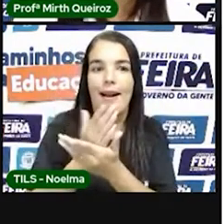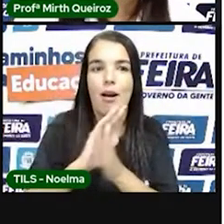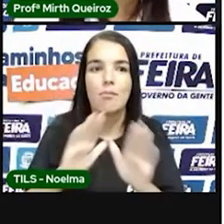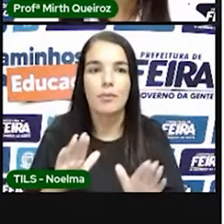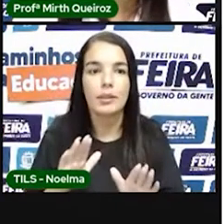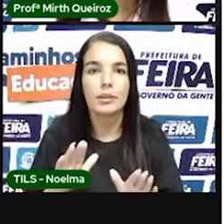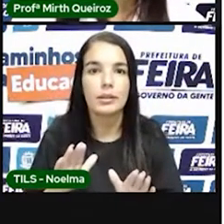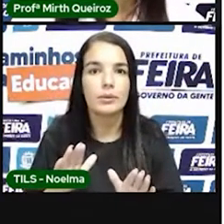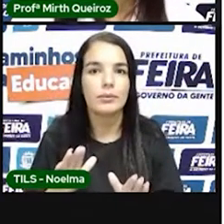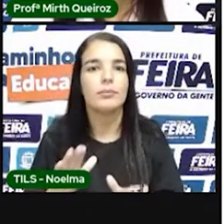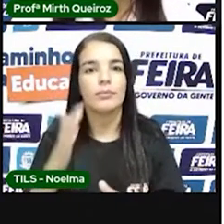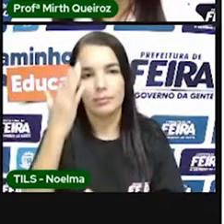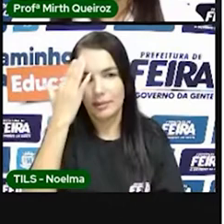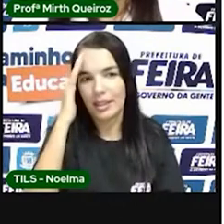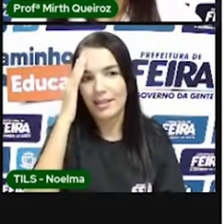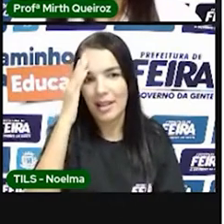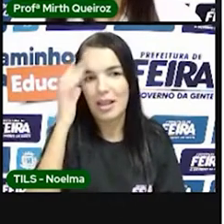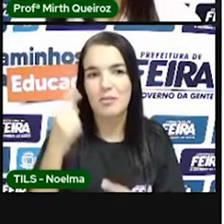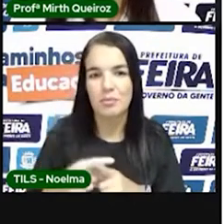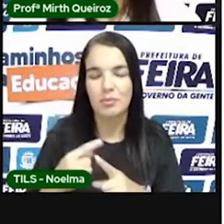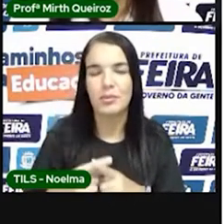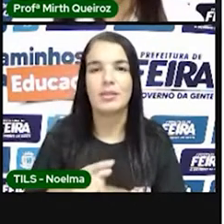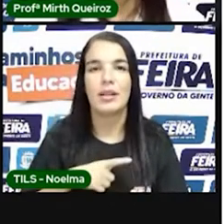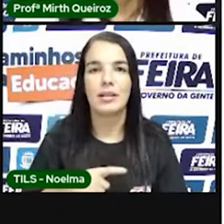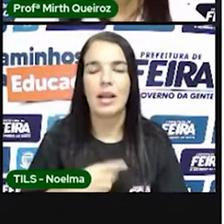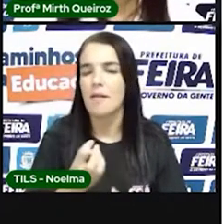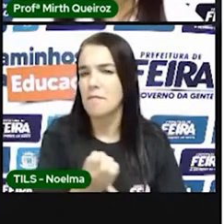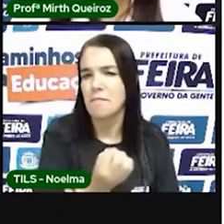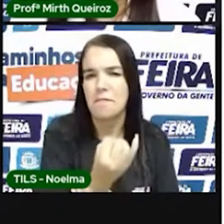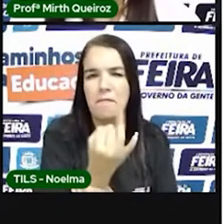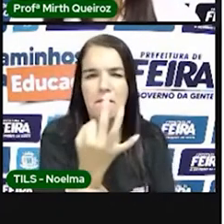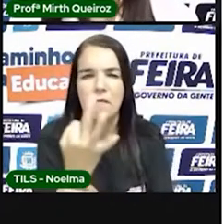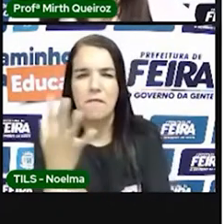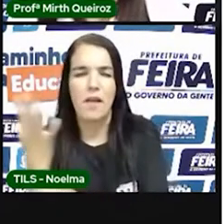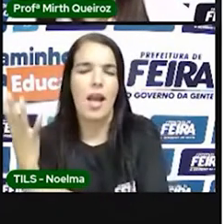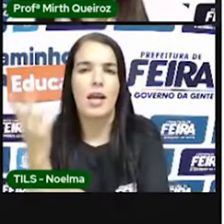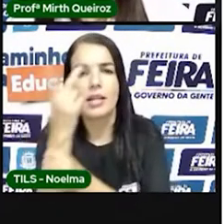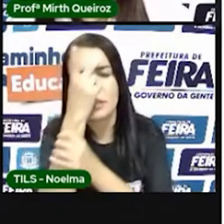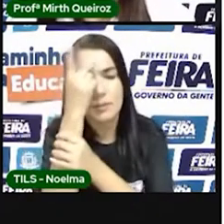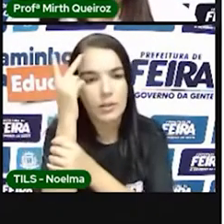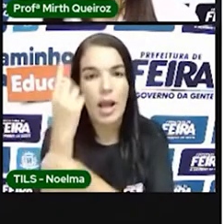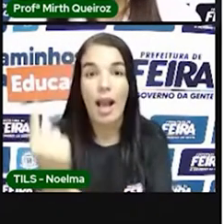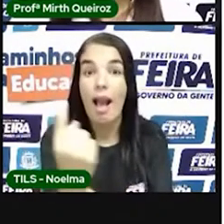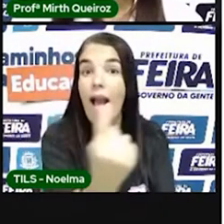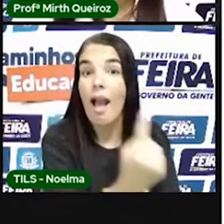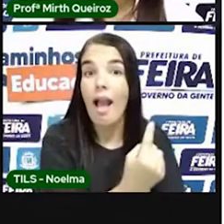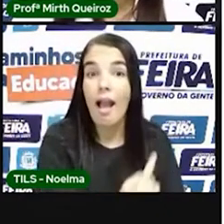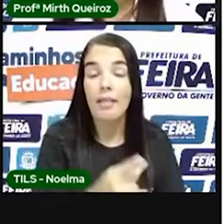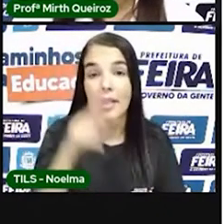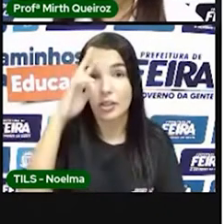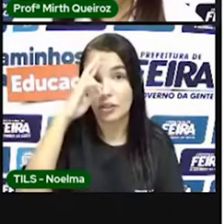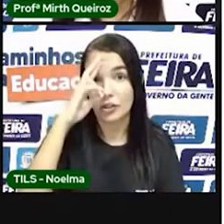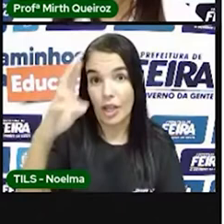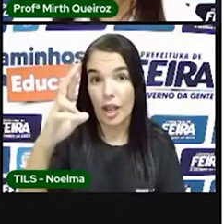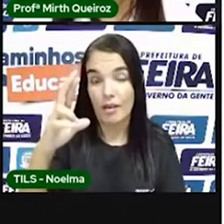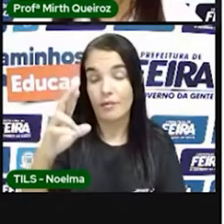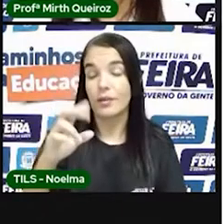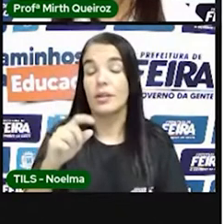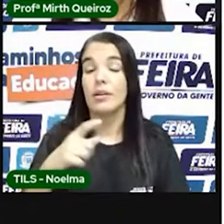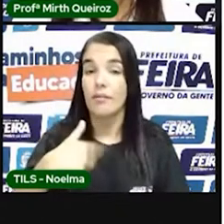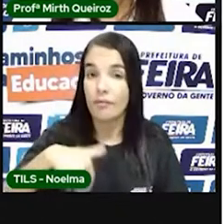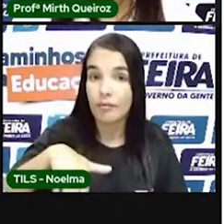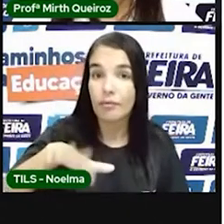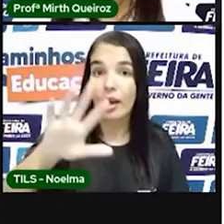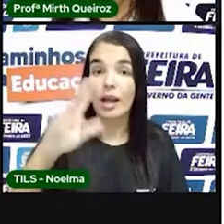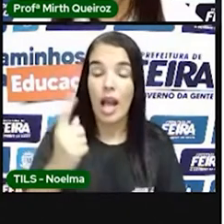teríamos aí várias pessoas, vários donatários. Cada donatário iria administrar